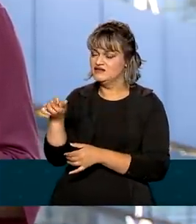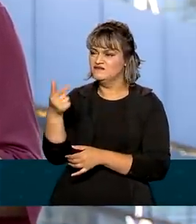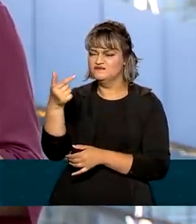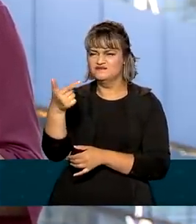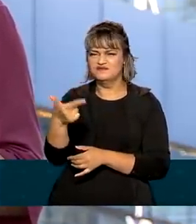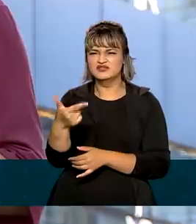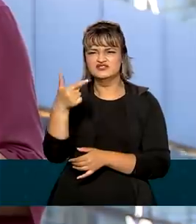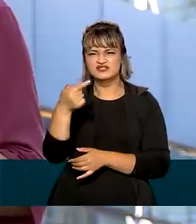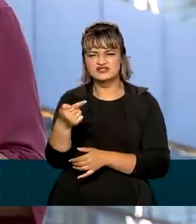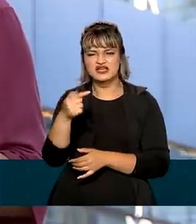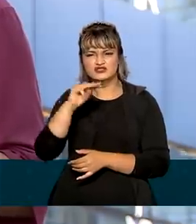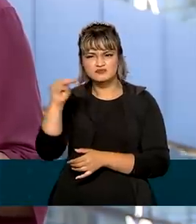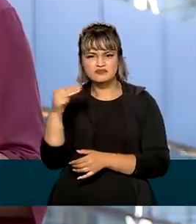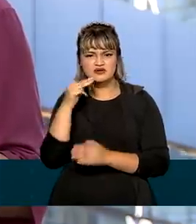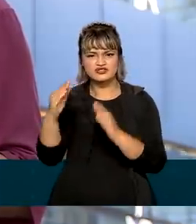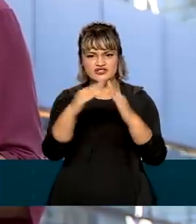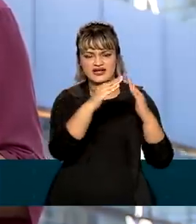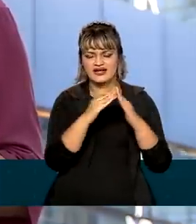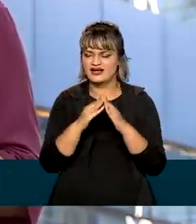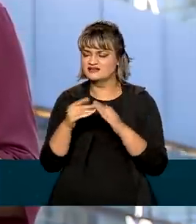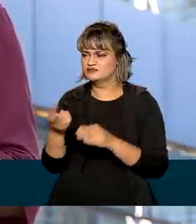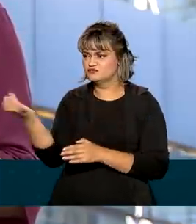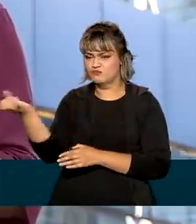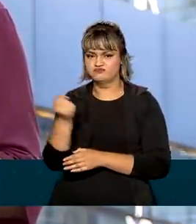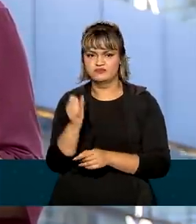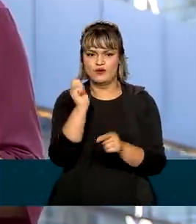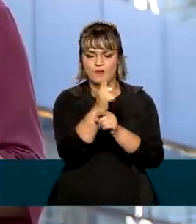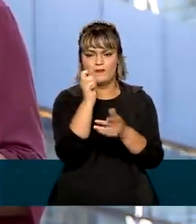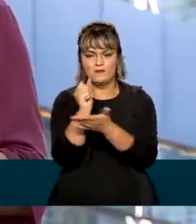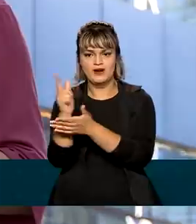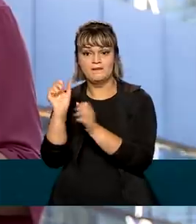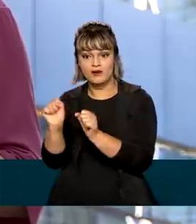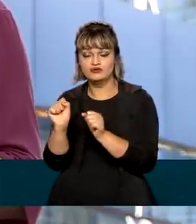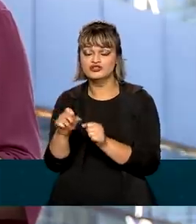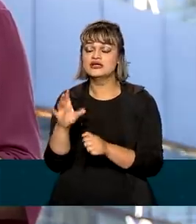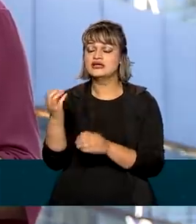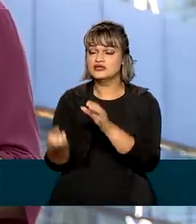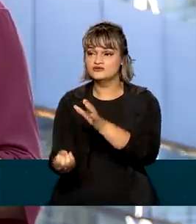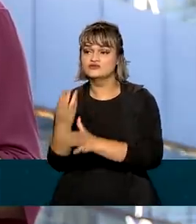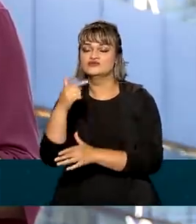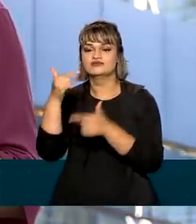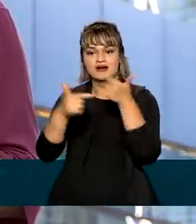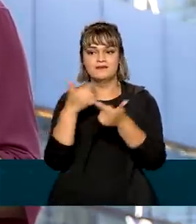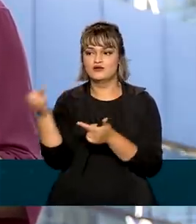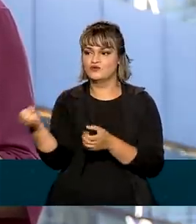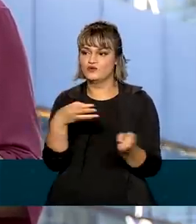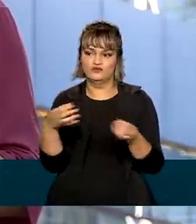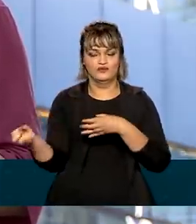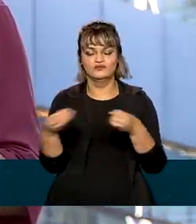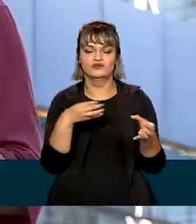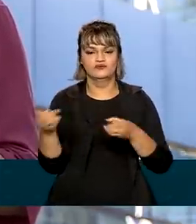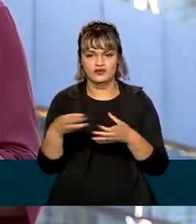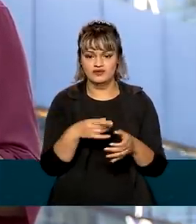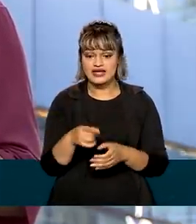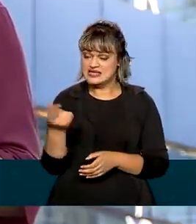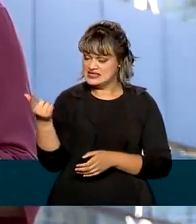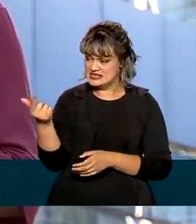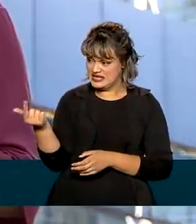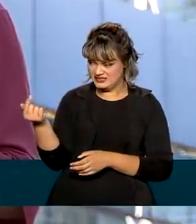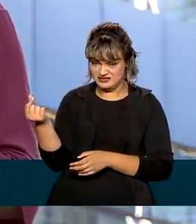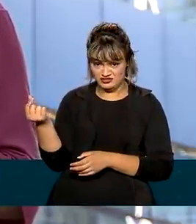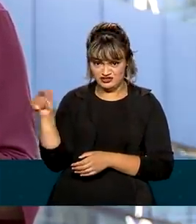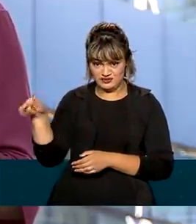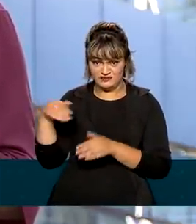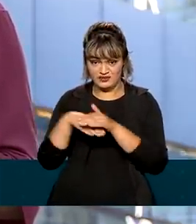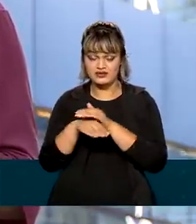habitacionais e gerados mais de 23 milhões de novos empregos. E o fundo tem hoje um conjunto de ativos que somam